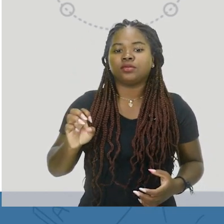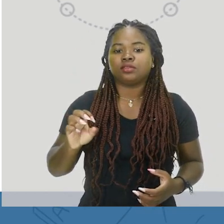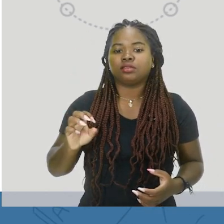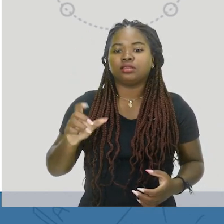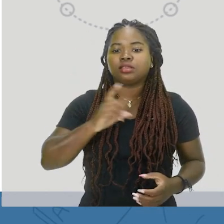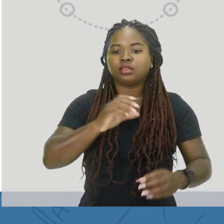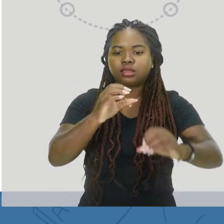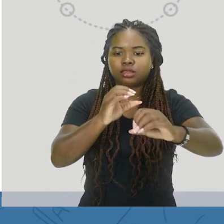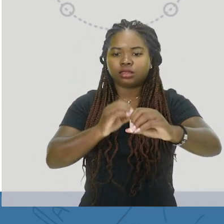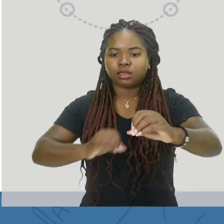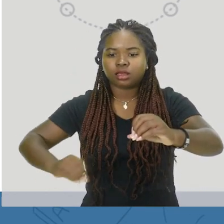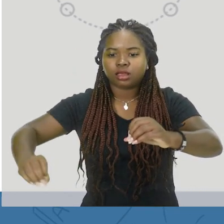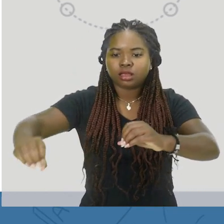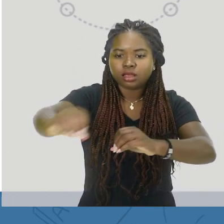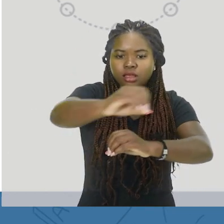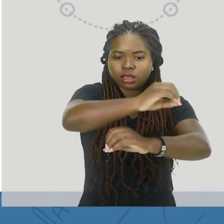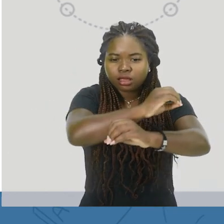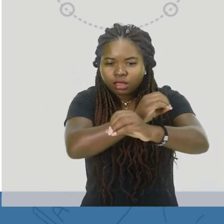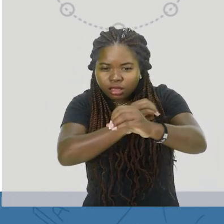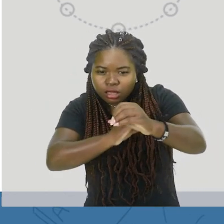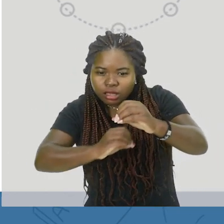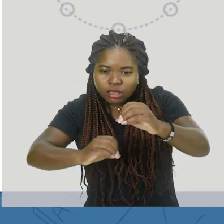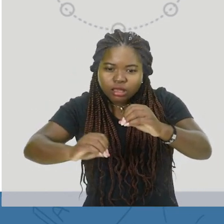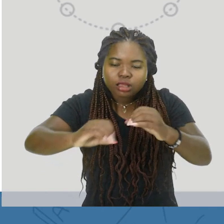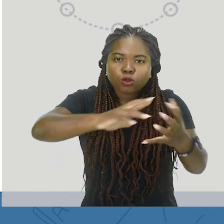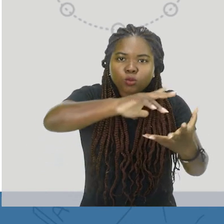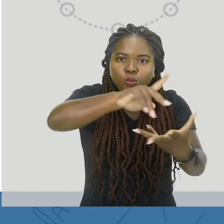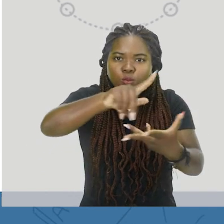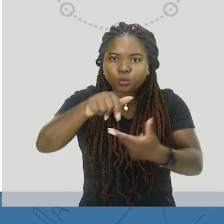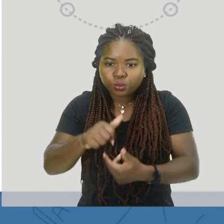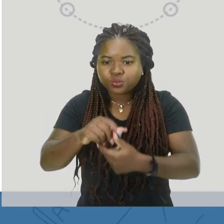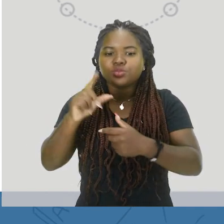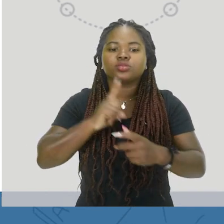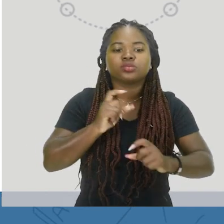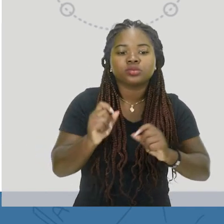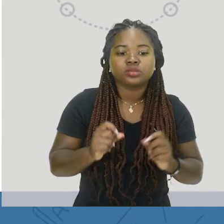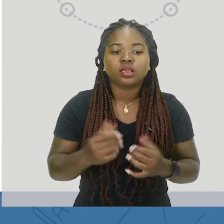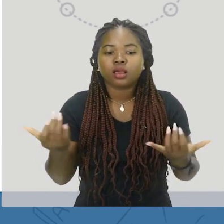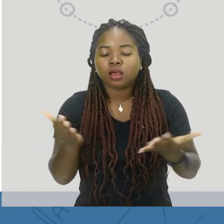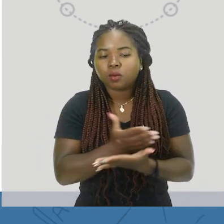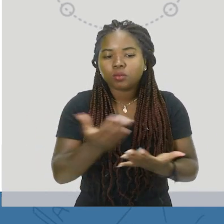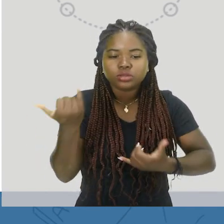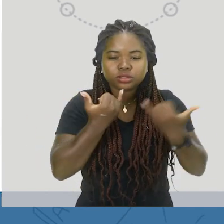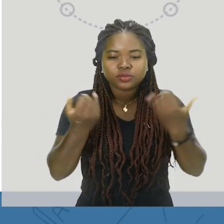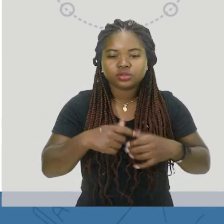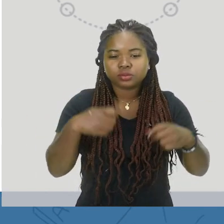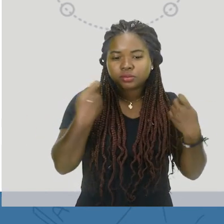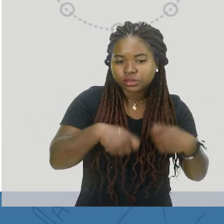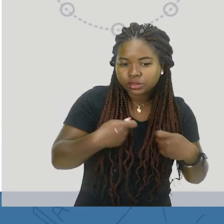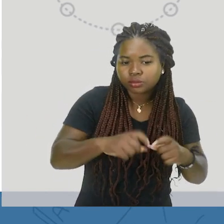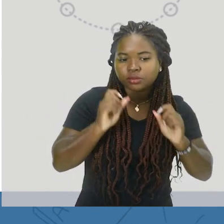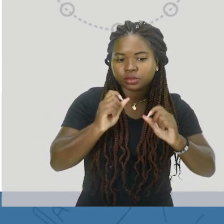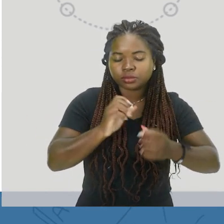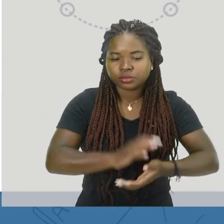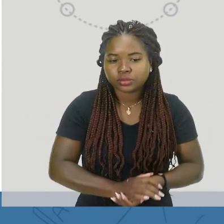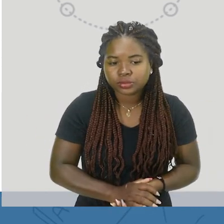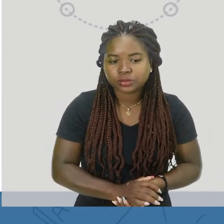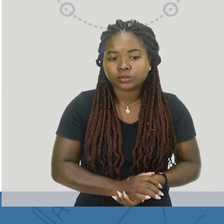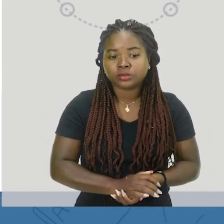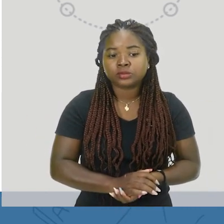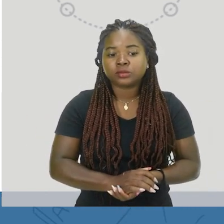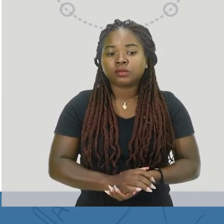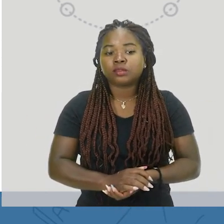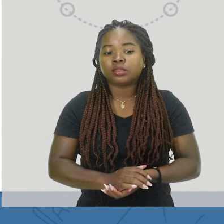percepção, algumas informações adicionais são necessárias para se concluir que nem o